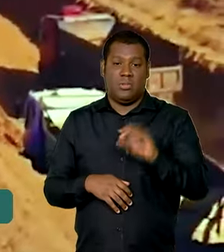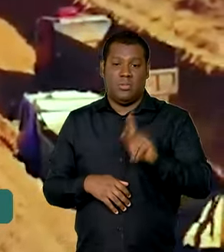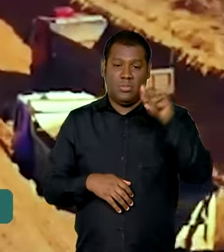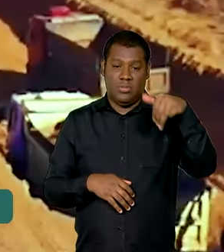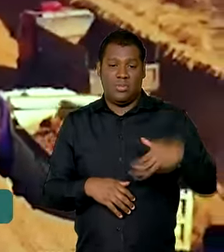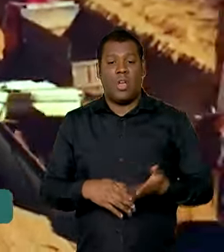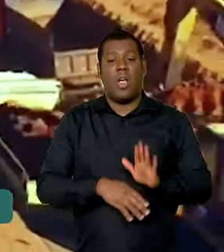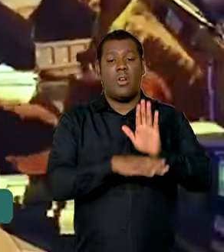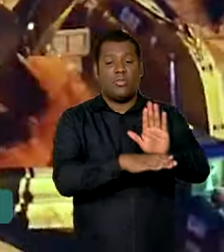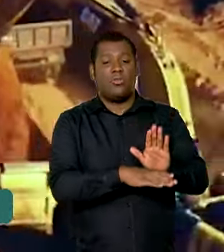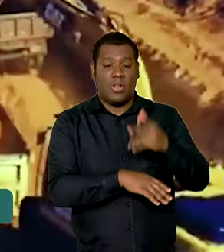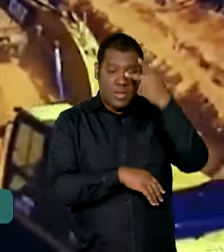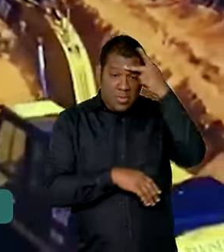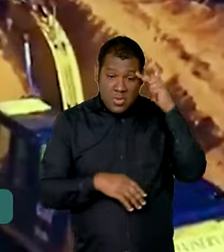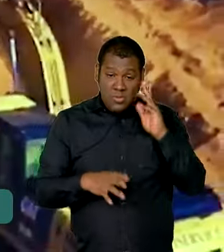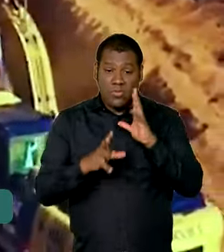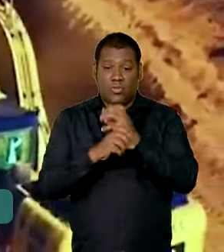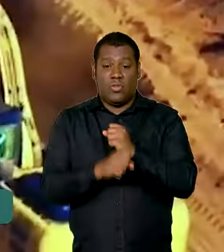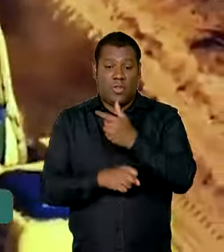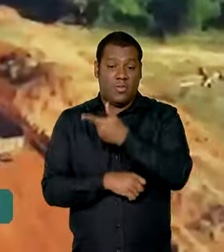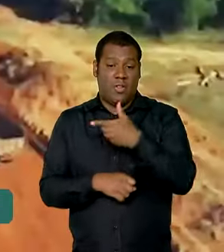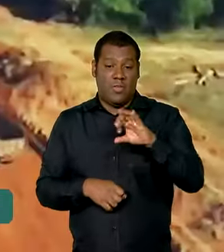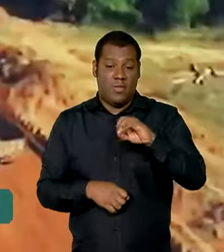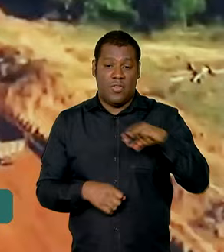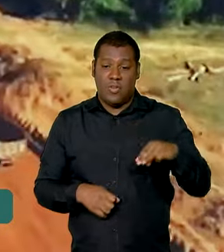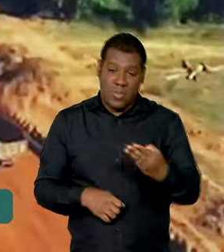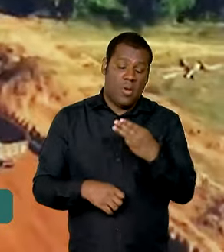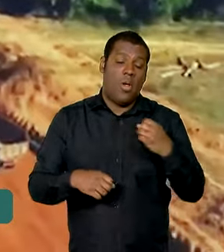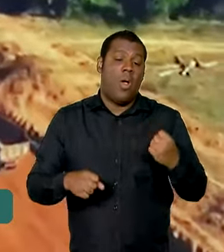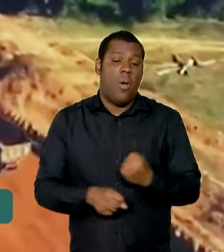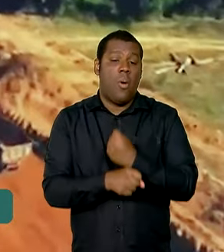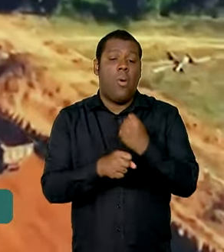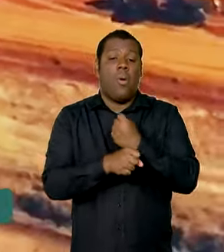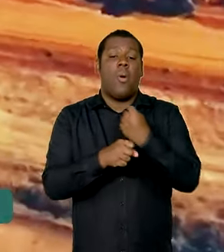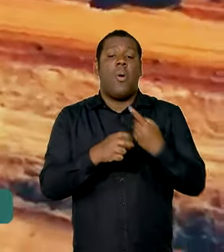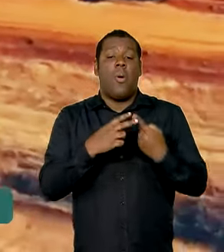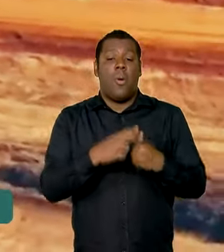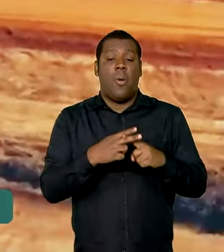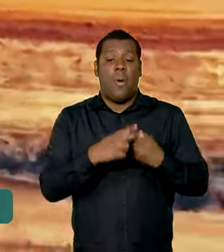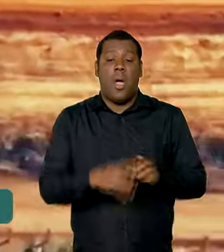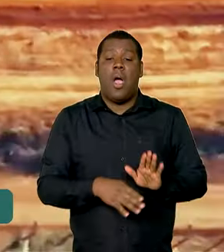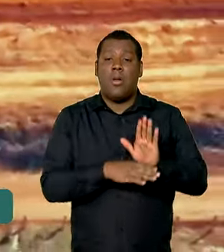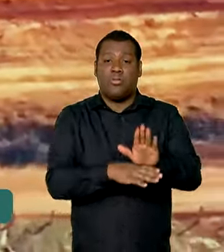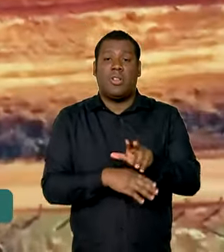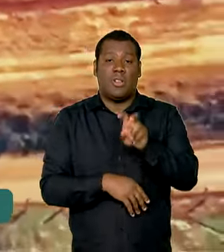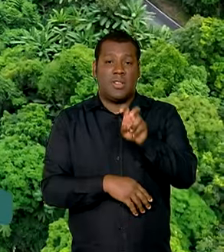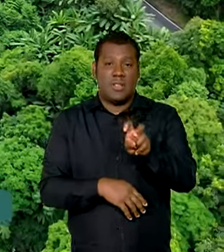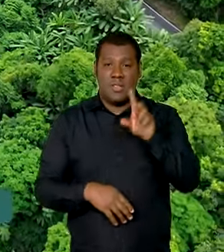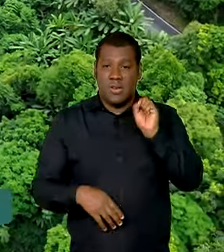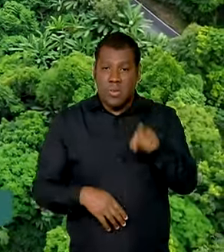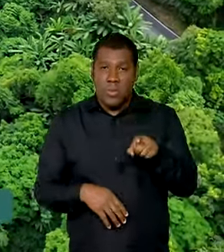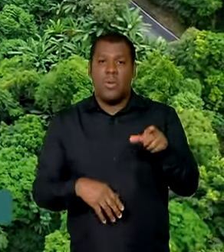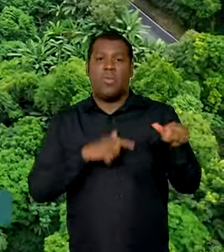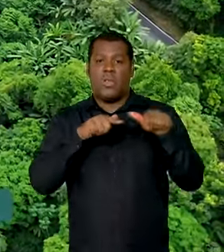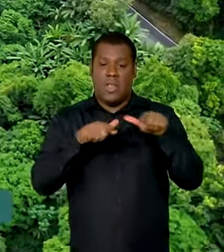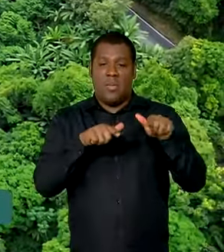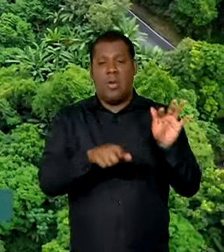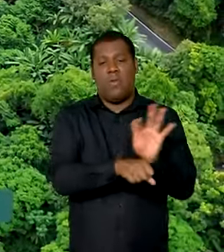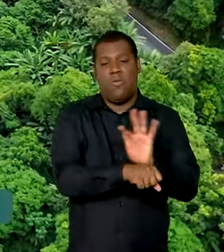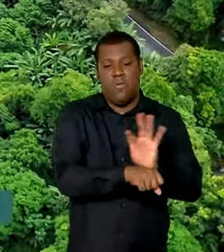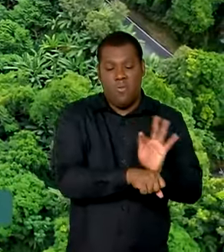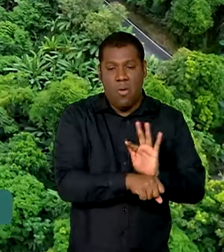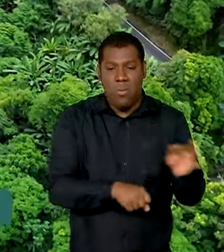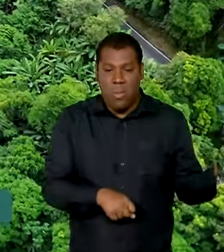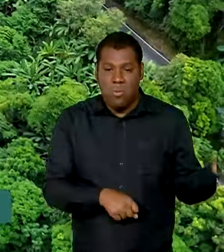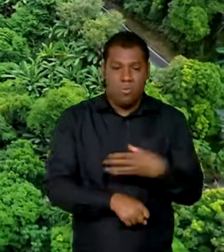cerca de 20 milhões de pessoas e as obras devem criar 5 mil empregos diretos e indiretos. A rodovia